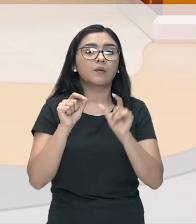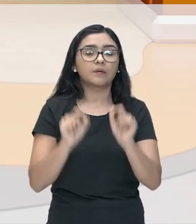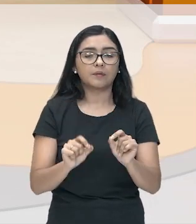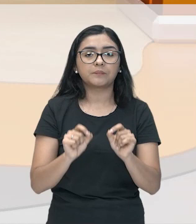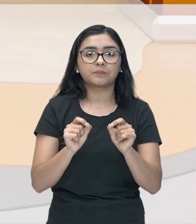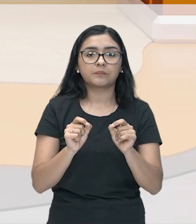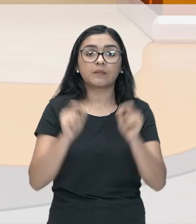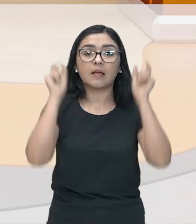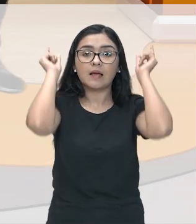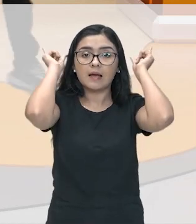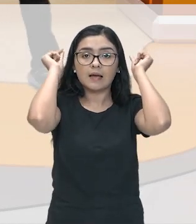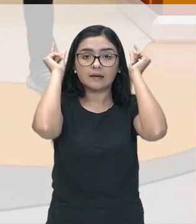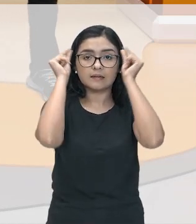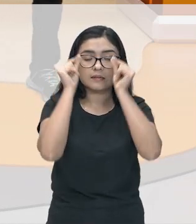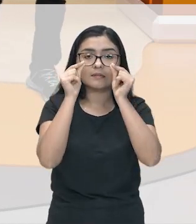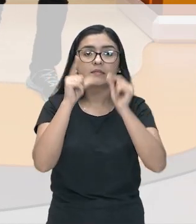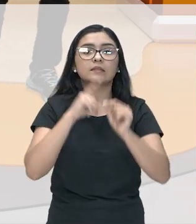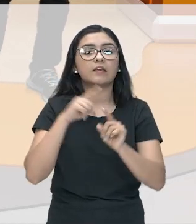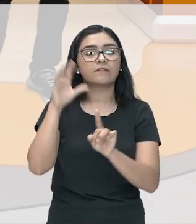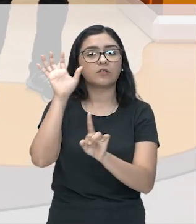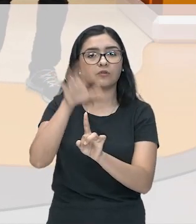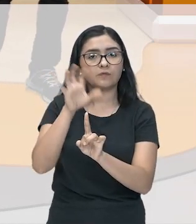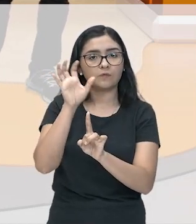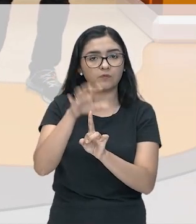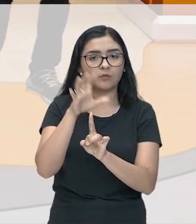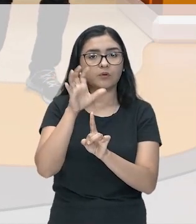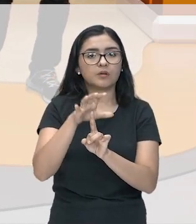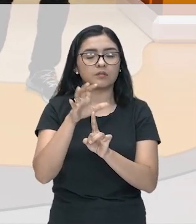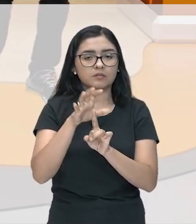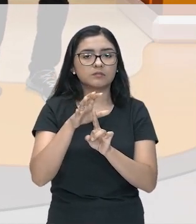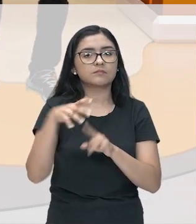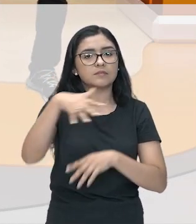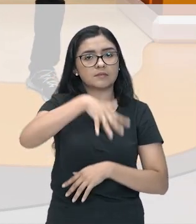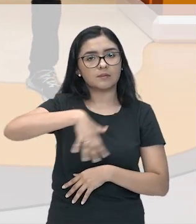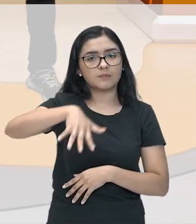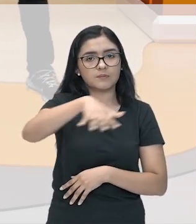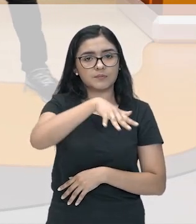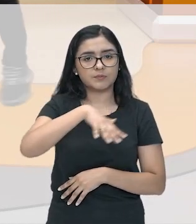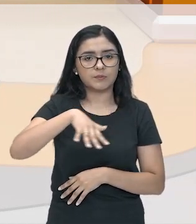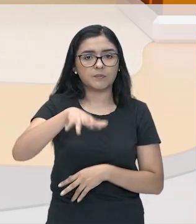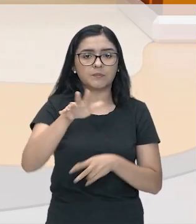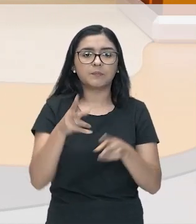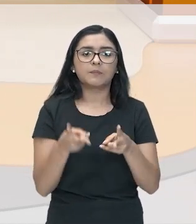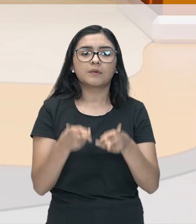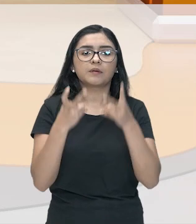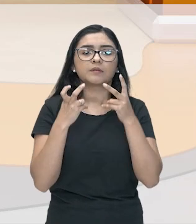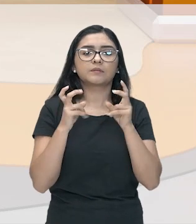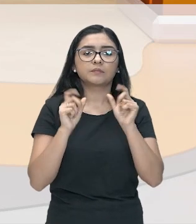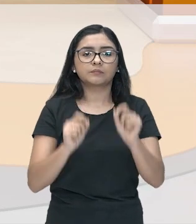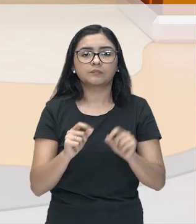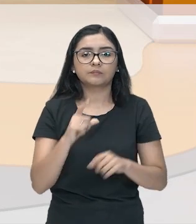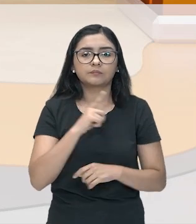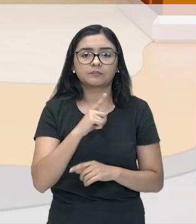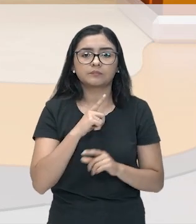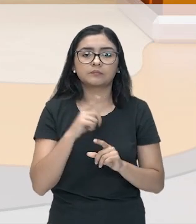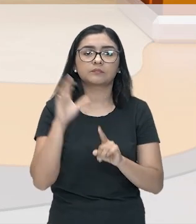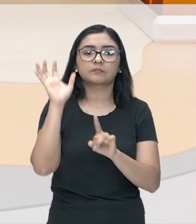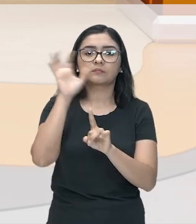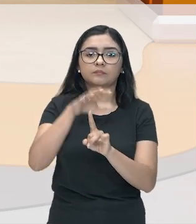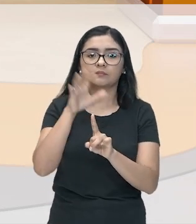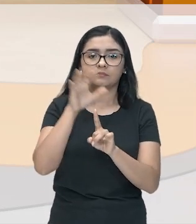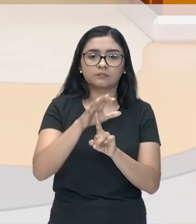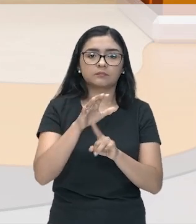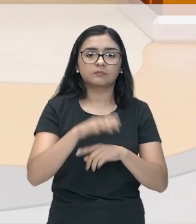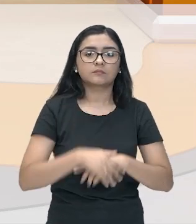a Grécia teve uma influência em toda essa região. Percebam, olha só, que eles vão ter uma influência aqui nessa